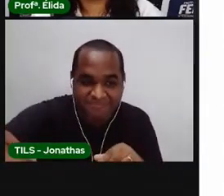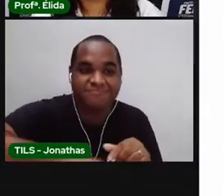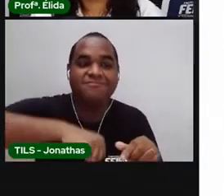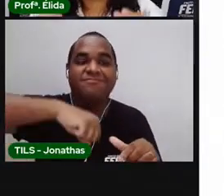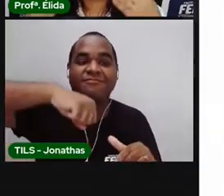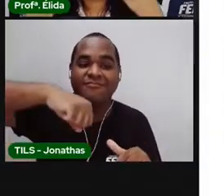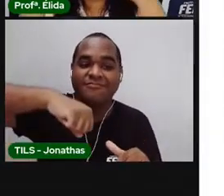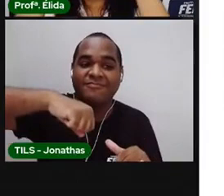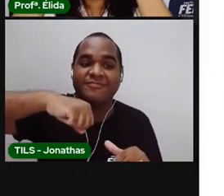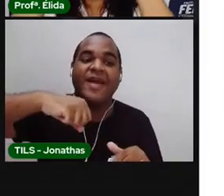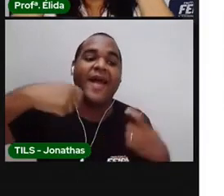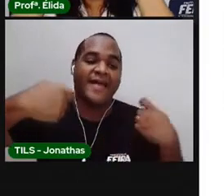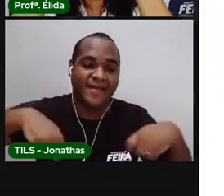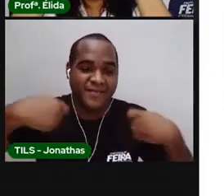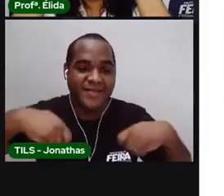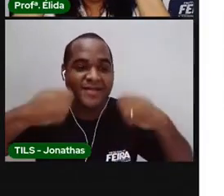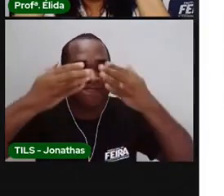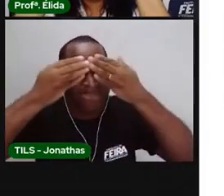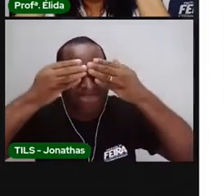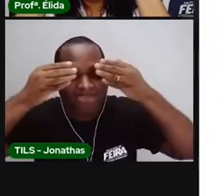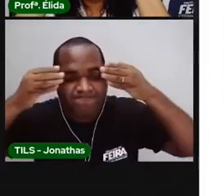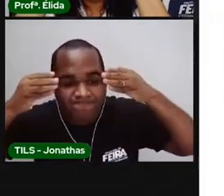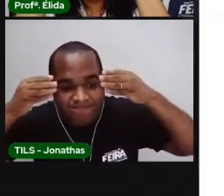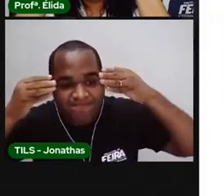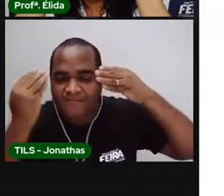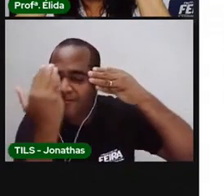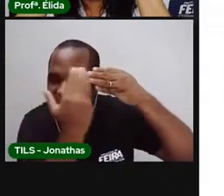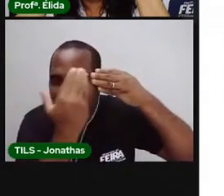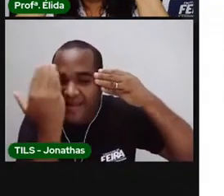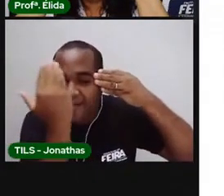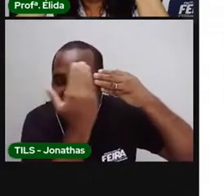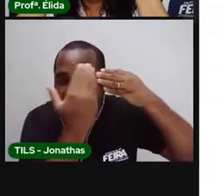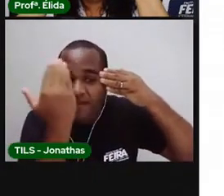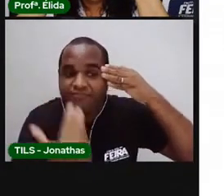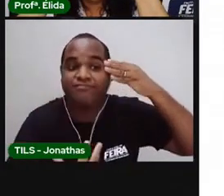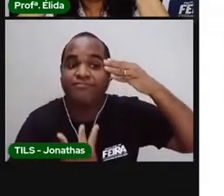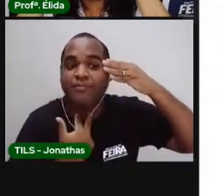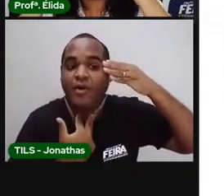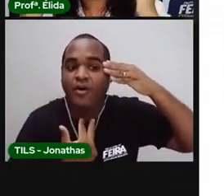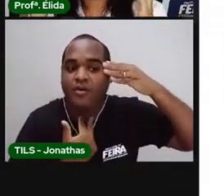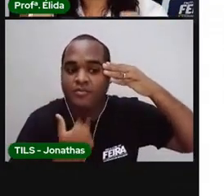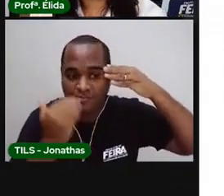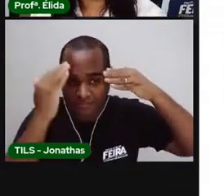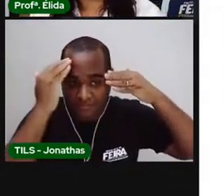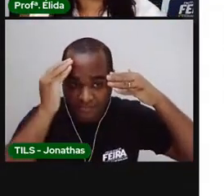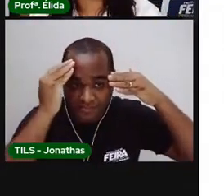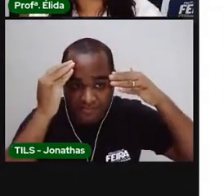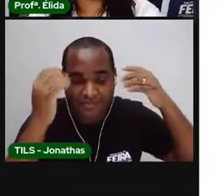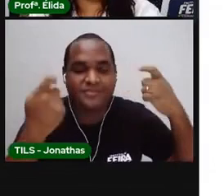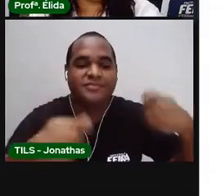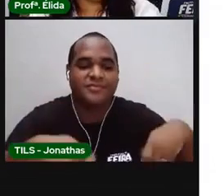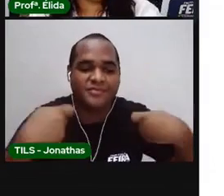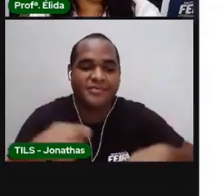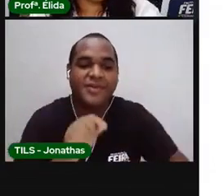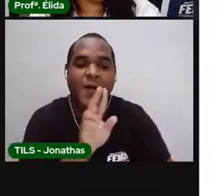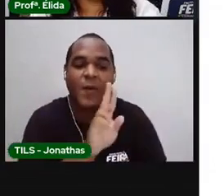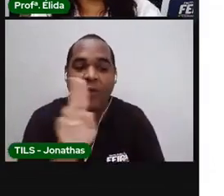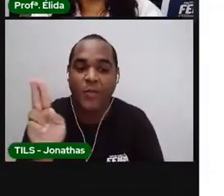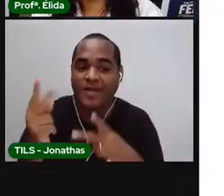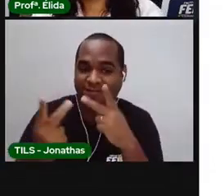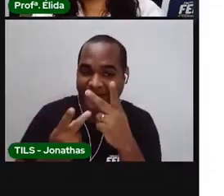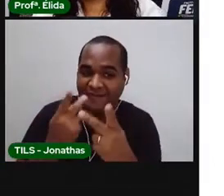os objetos, será que ter os olhos bem dados. Não pode ver os objetos. Deve falar o nome dos